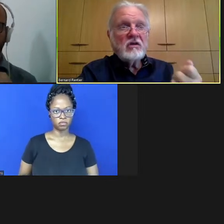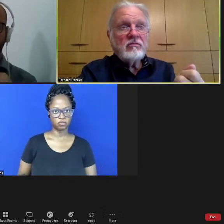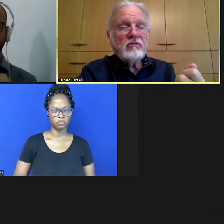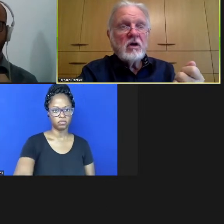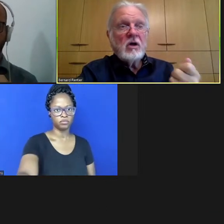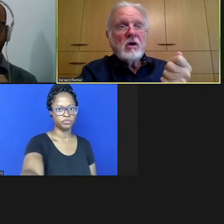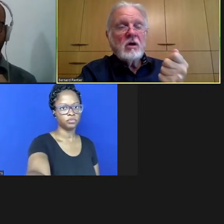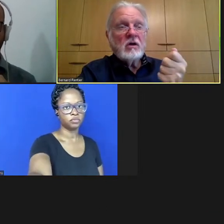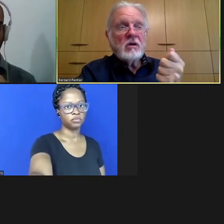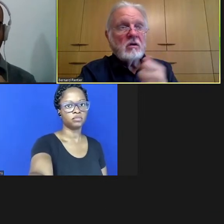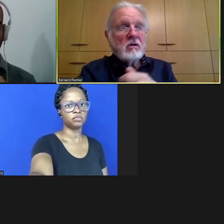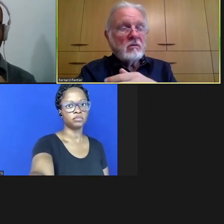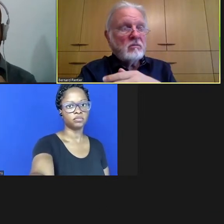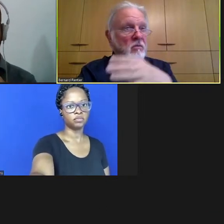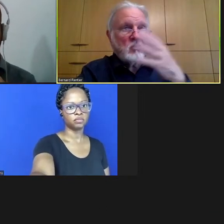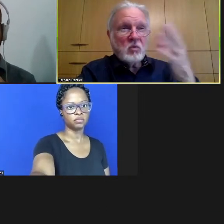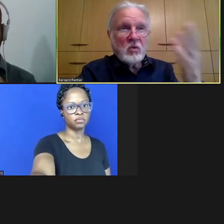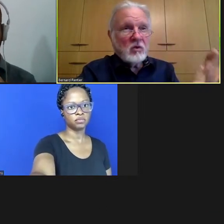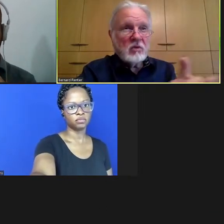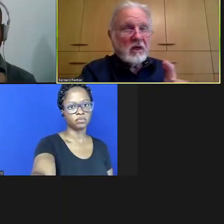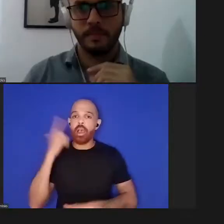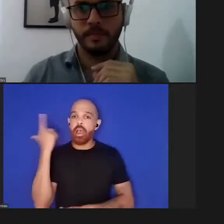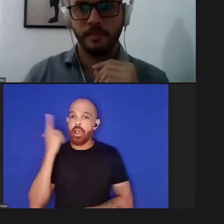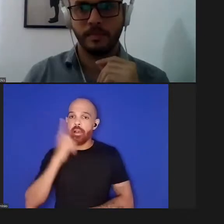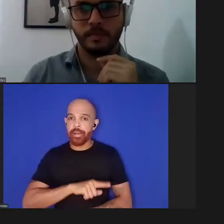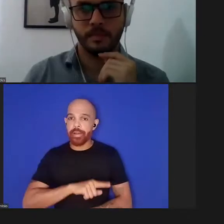capazes de alcançar